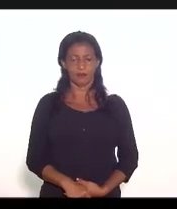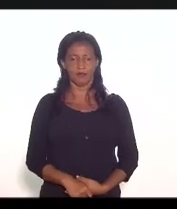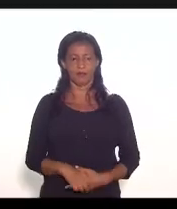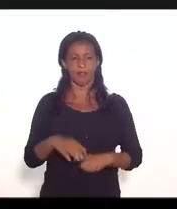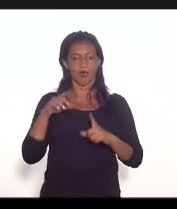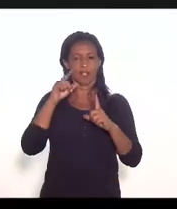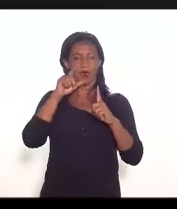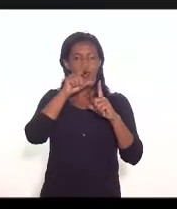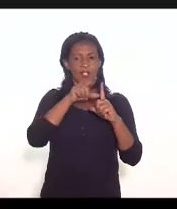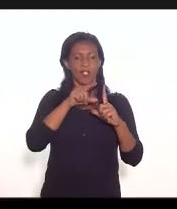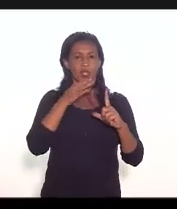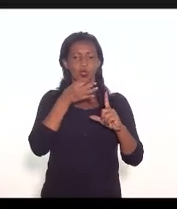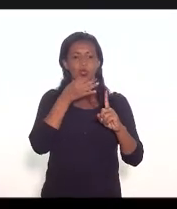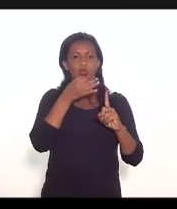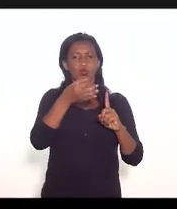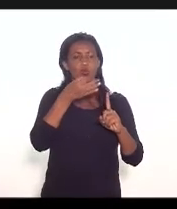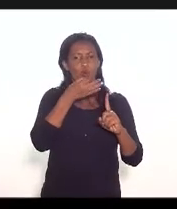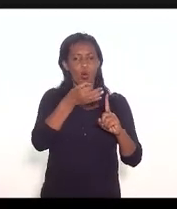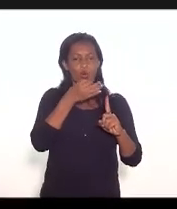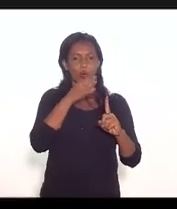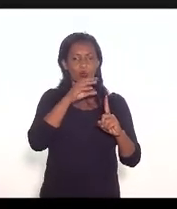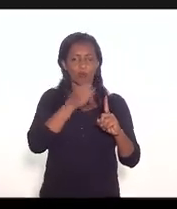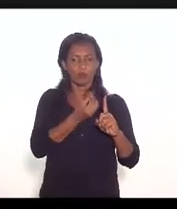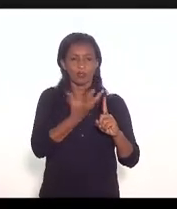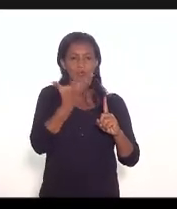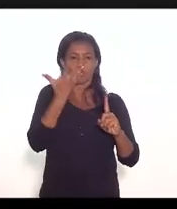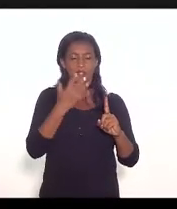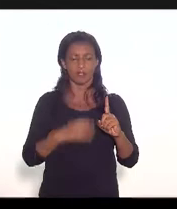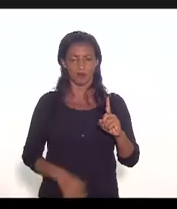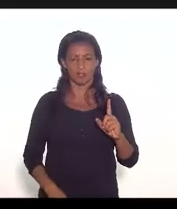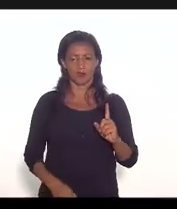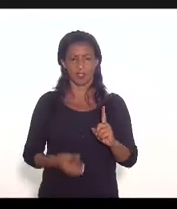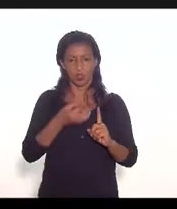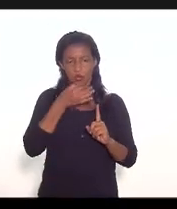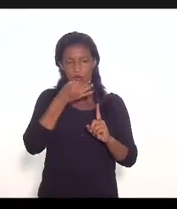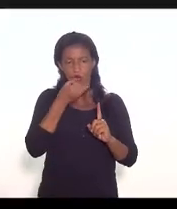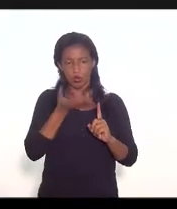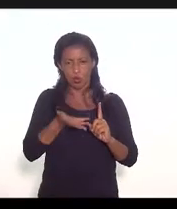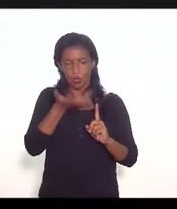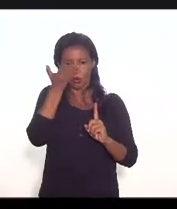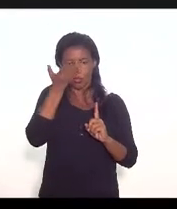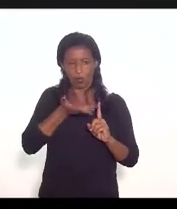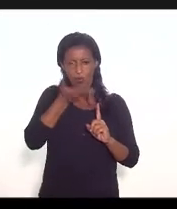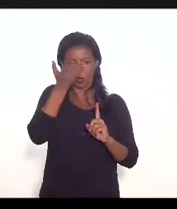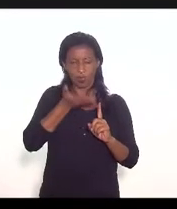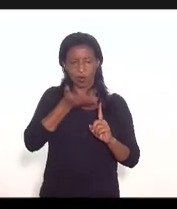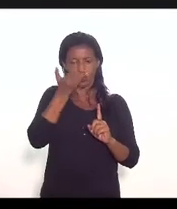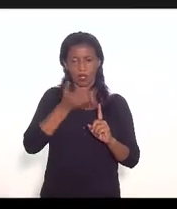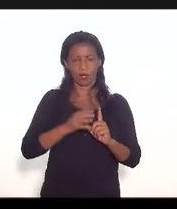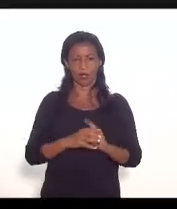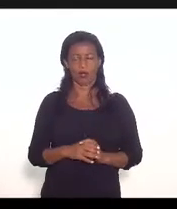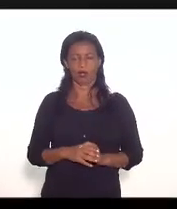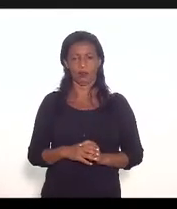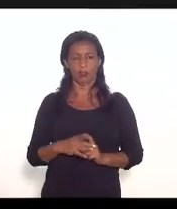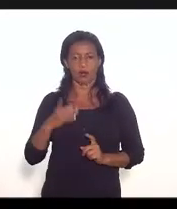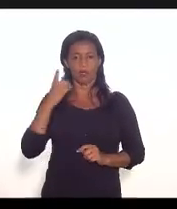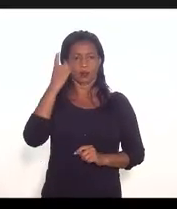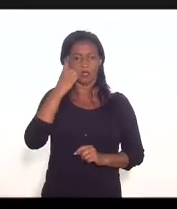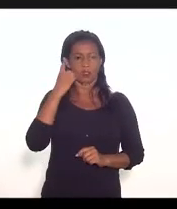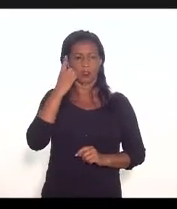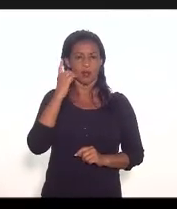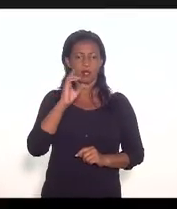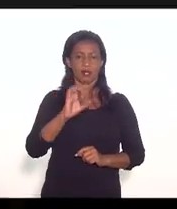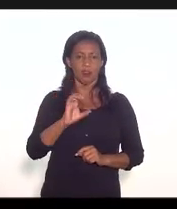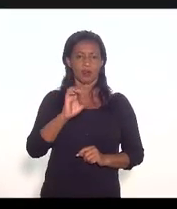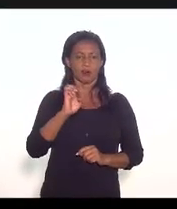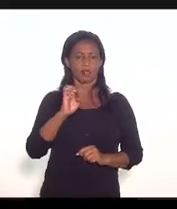está sem som nenhum quando o senhor tenta consertar o som eu vou passar para a deputada Célia Jordão depois volto para